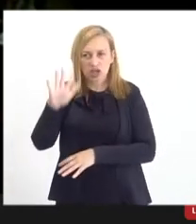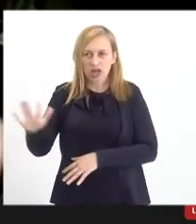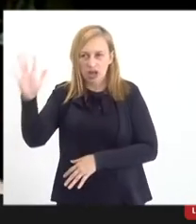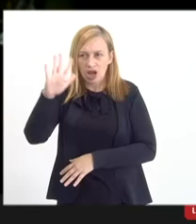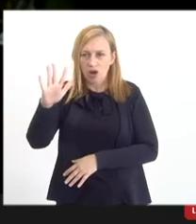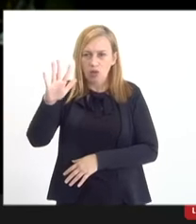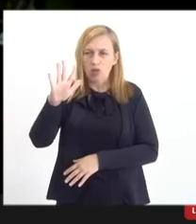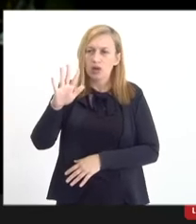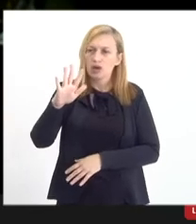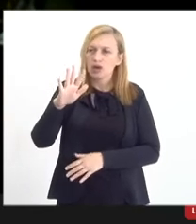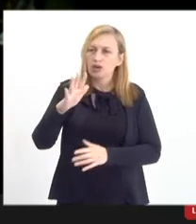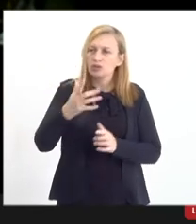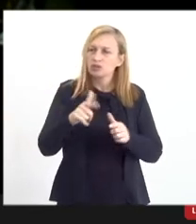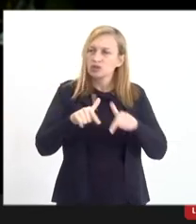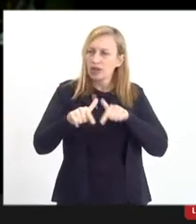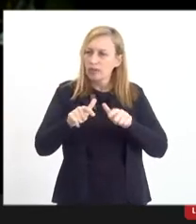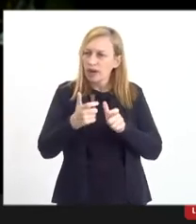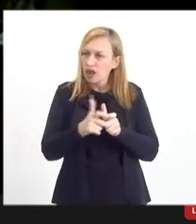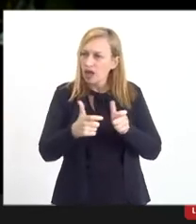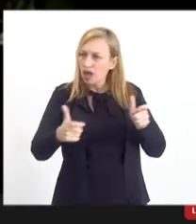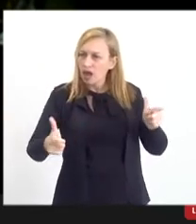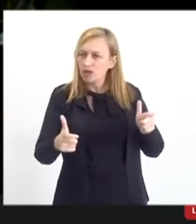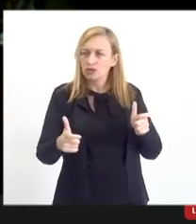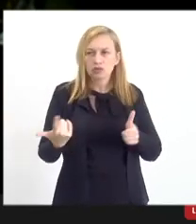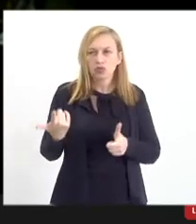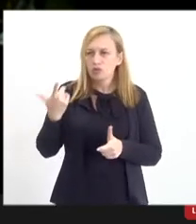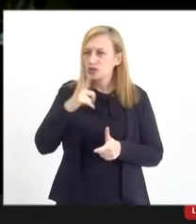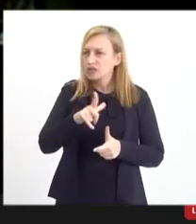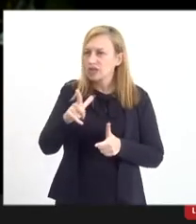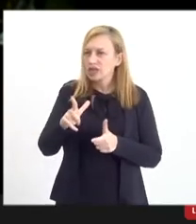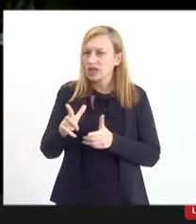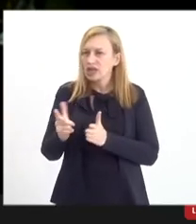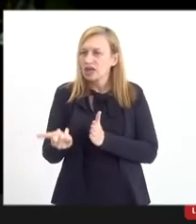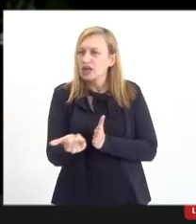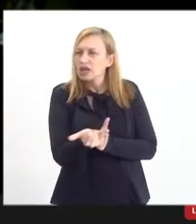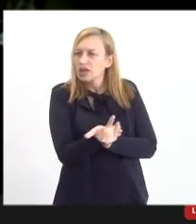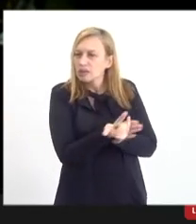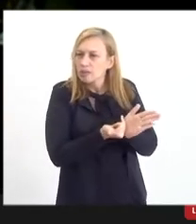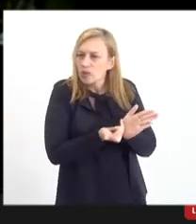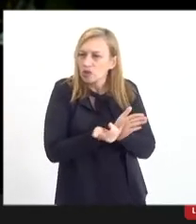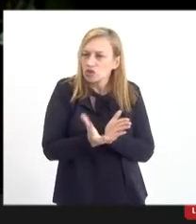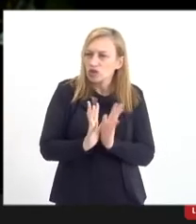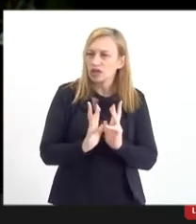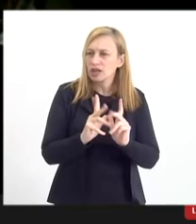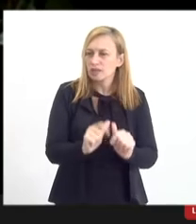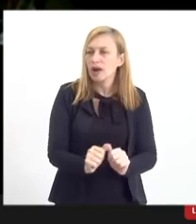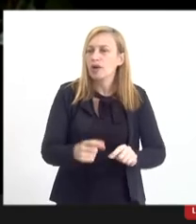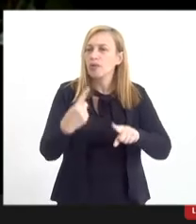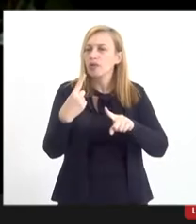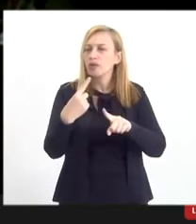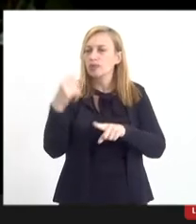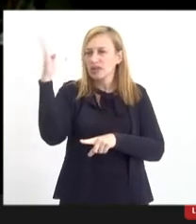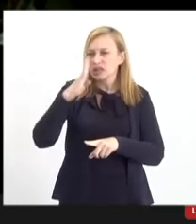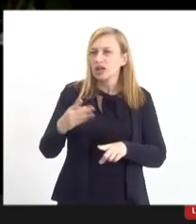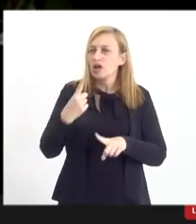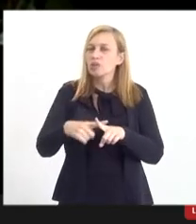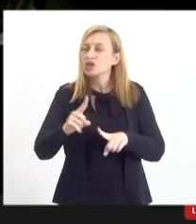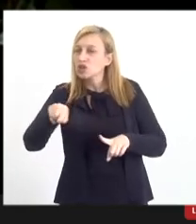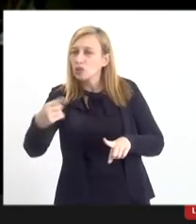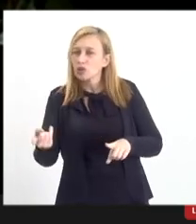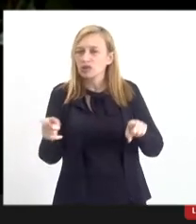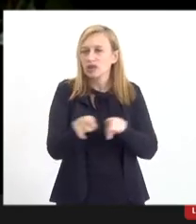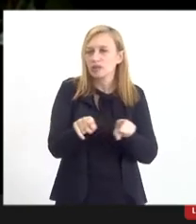ciclo é longo, então a gente não consegue limpar os impostos brasileiros, que tem um outro aspecto que a gente esquece também, que